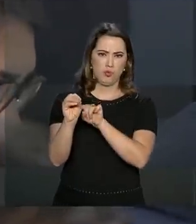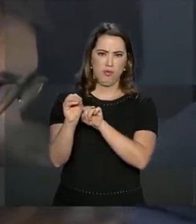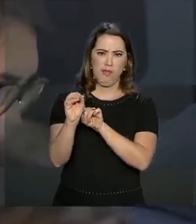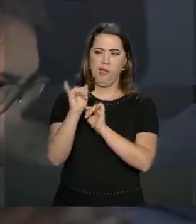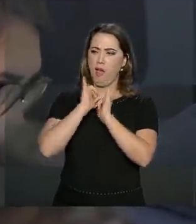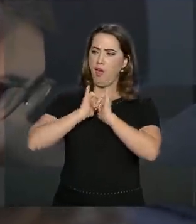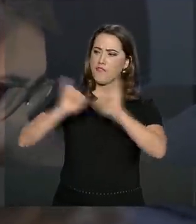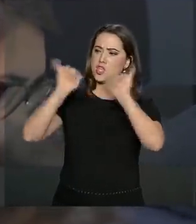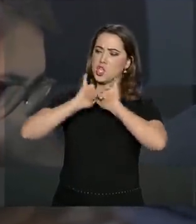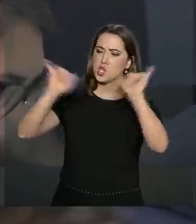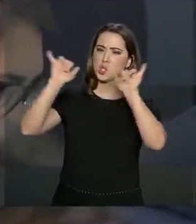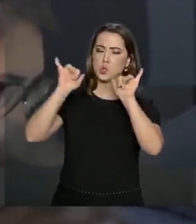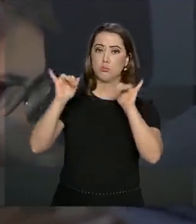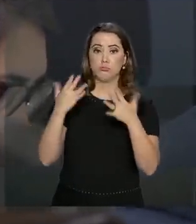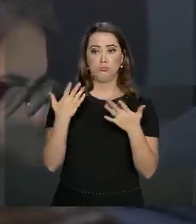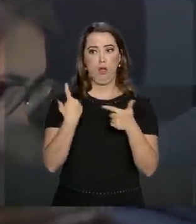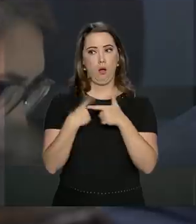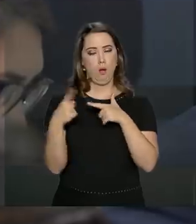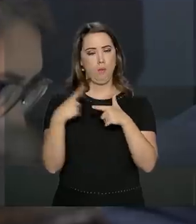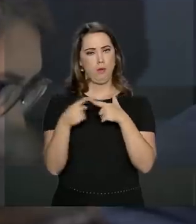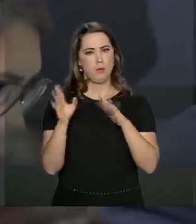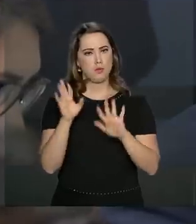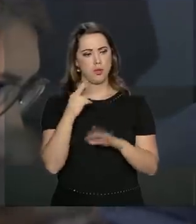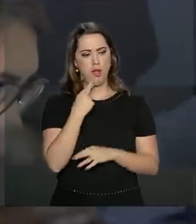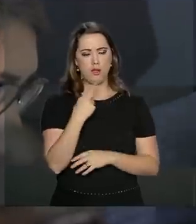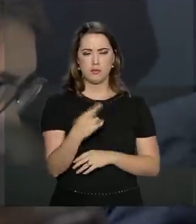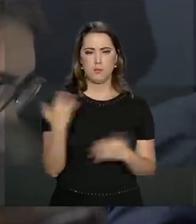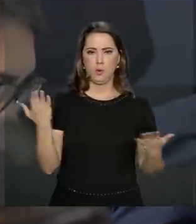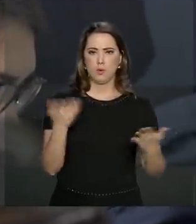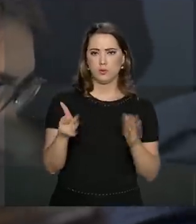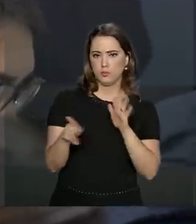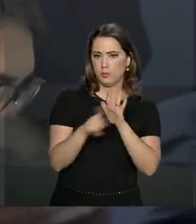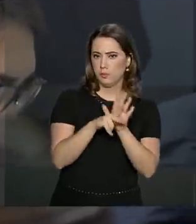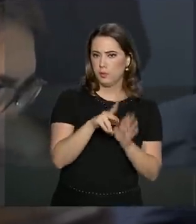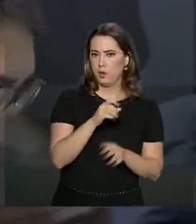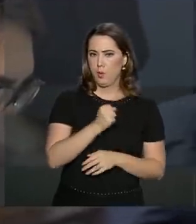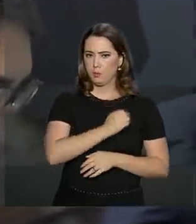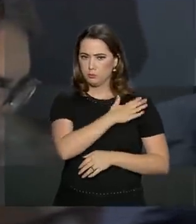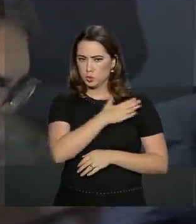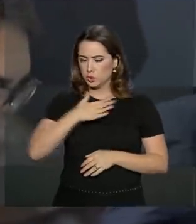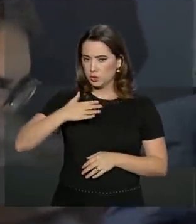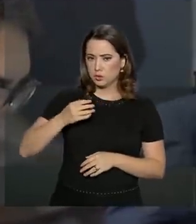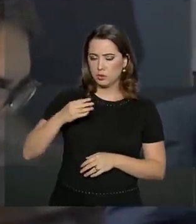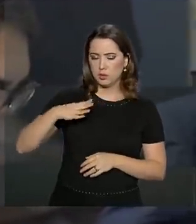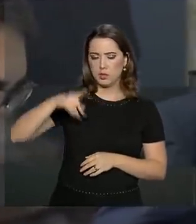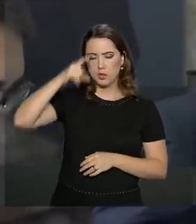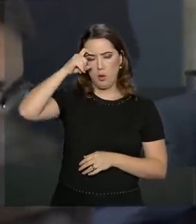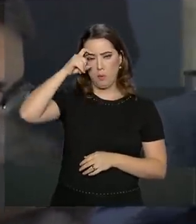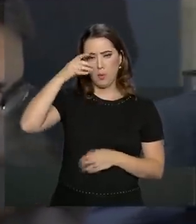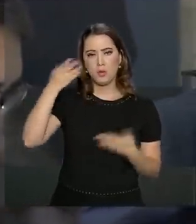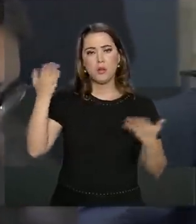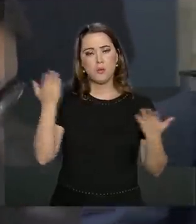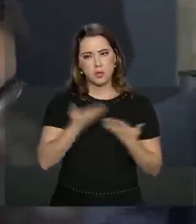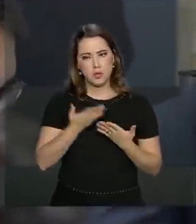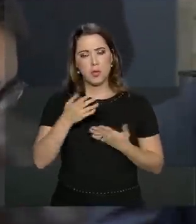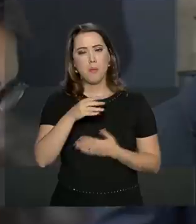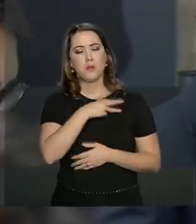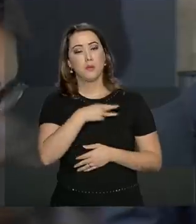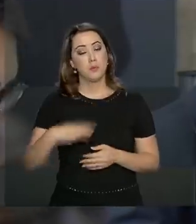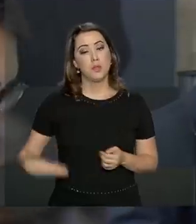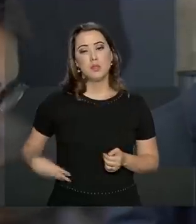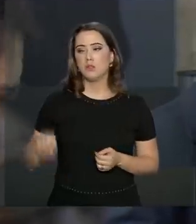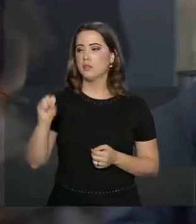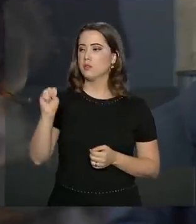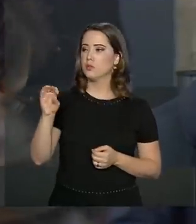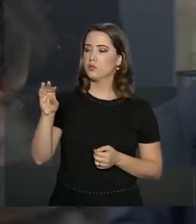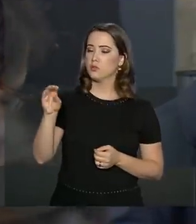respostas, como a do próprio vice-presidente, hoje há um jornal Folha de São Paulo, do ministro Santos Cruz. Como é que o presidente